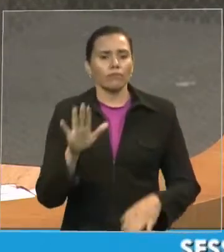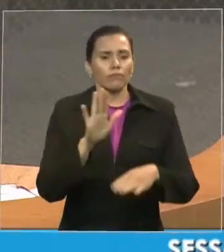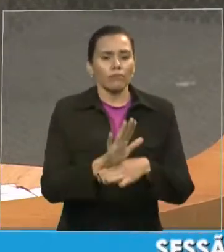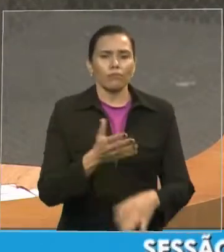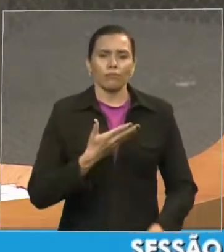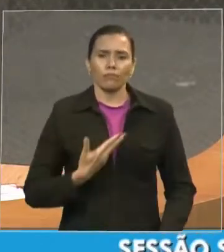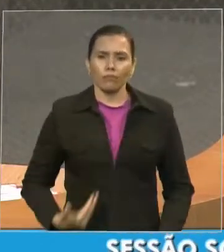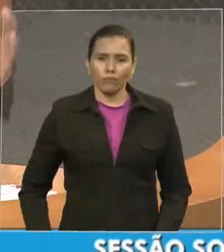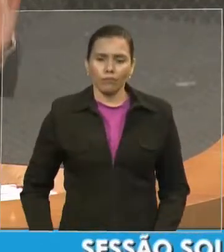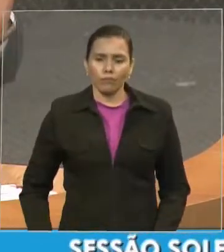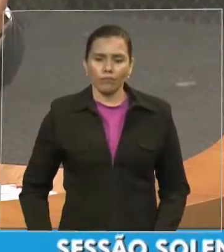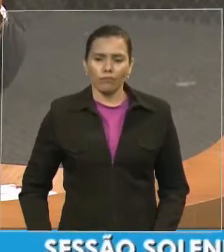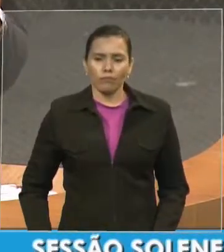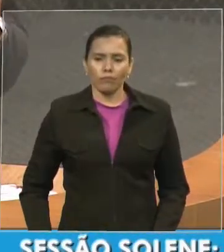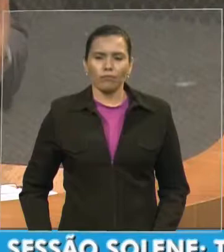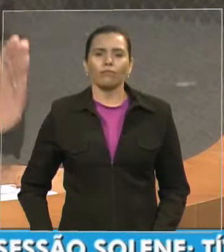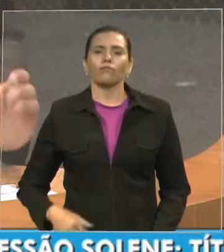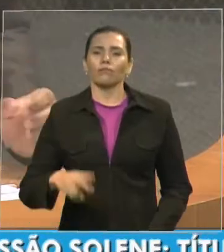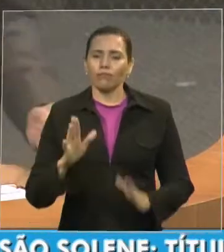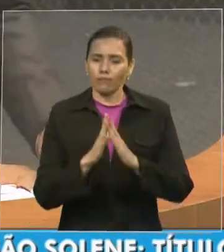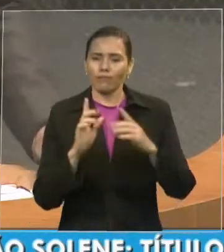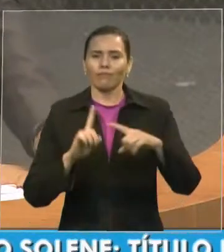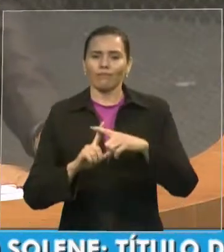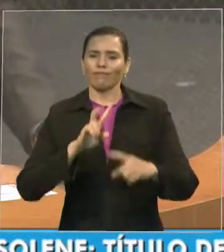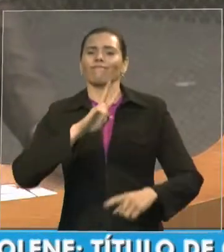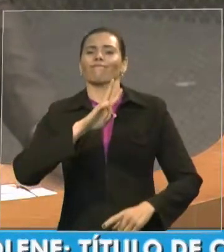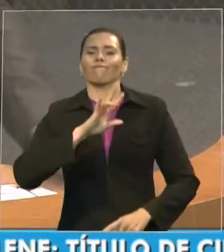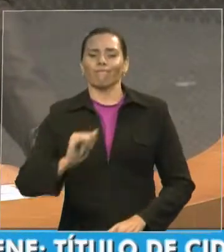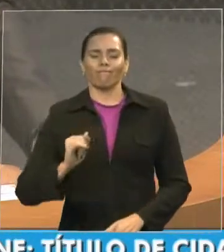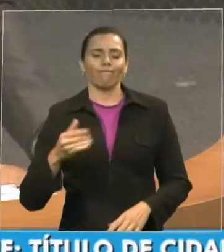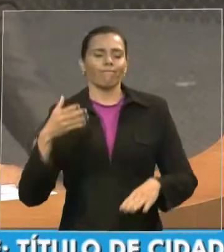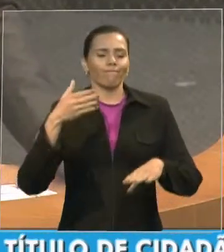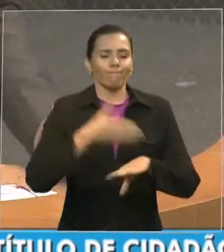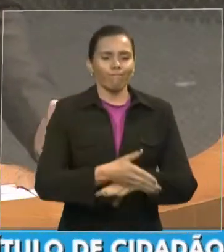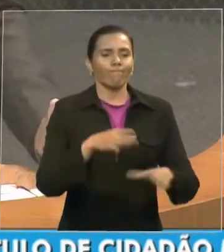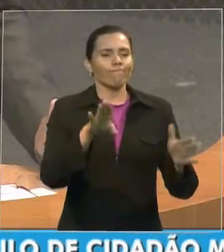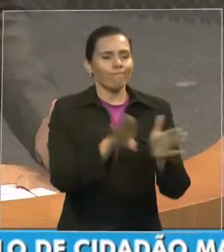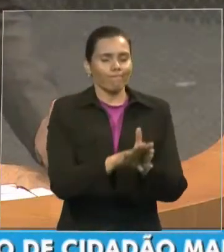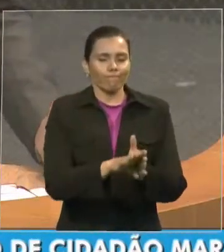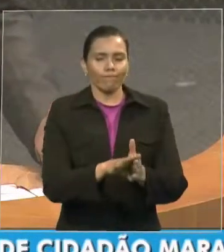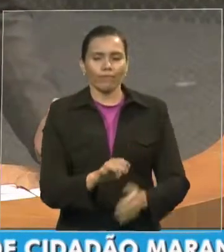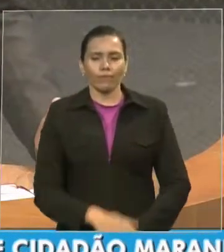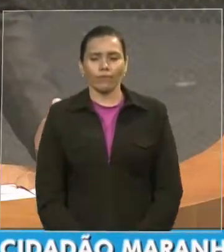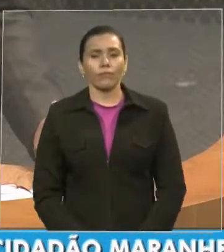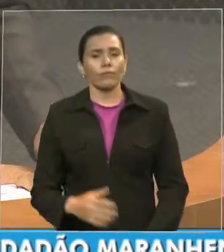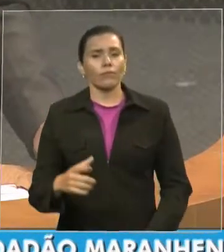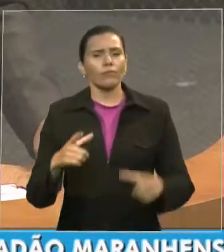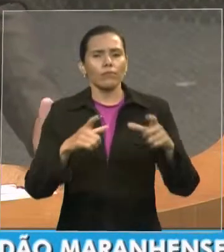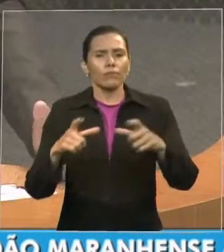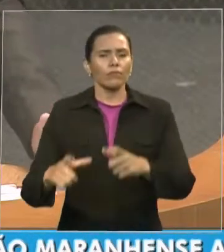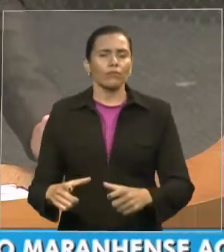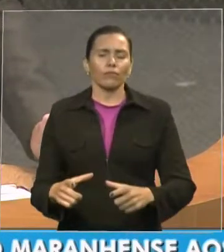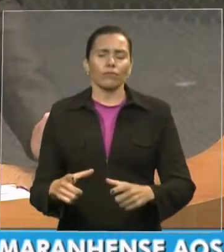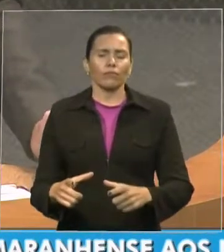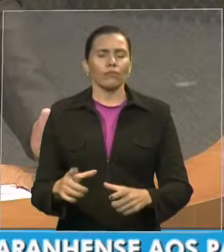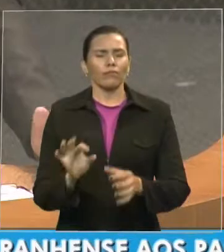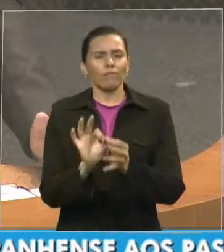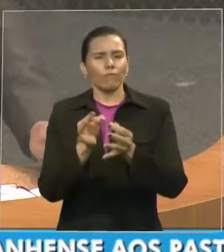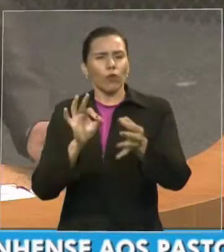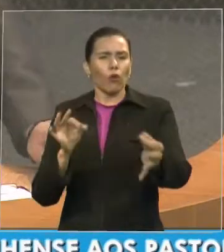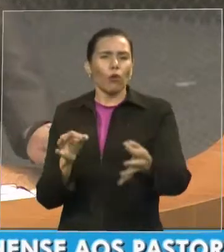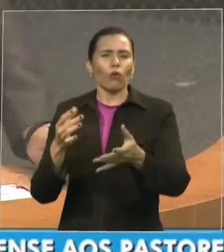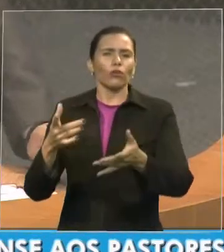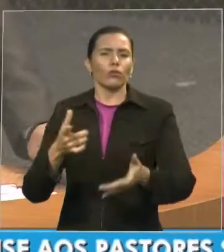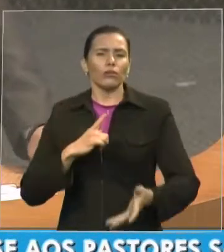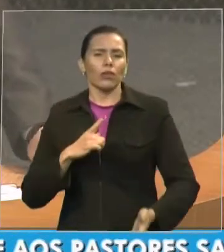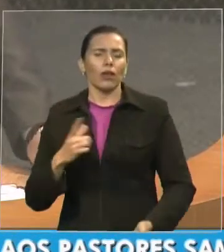Onde você, os nossos parlamentares, o poder executivo não consegue ir, ela está presente. Ela é a